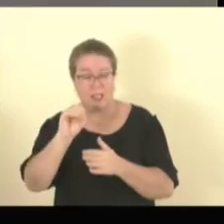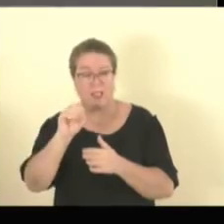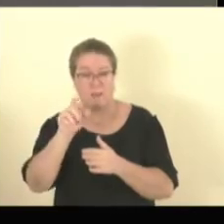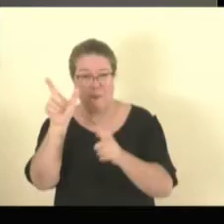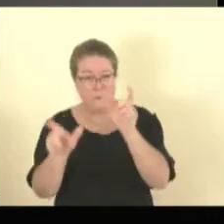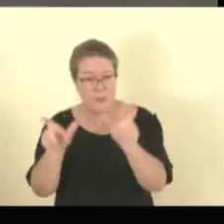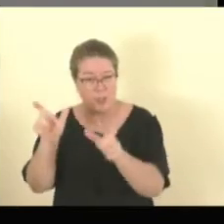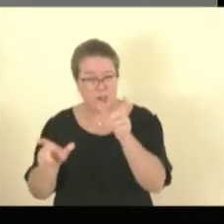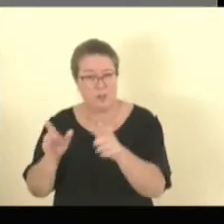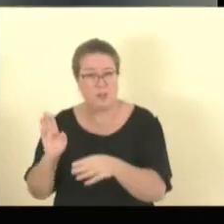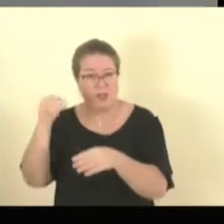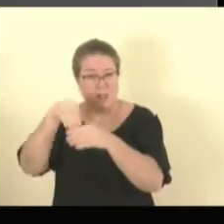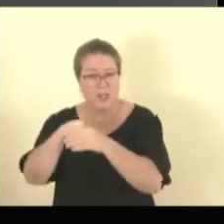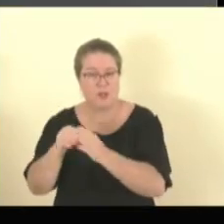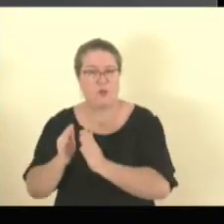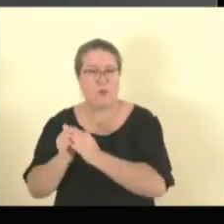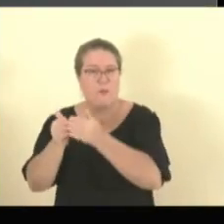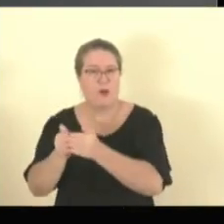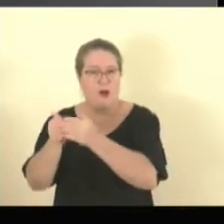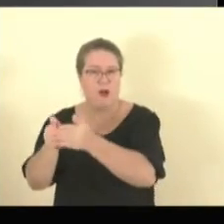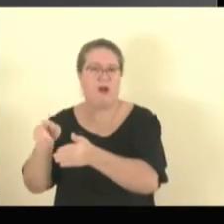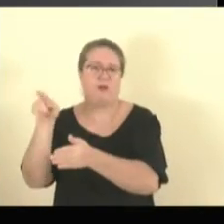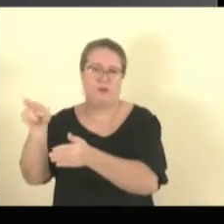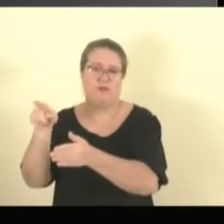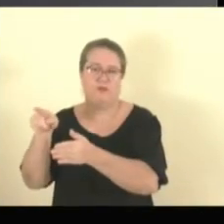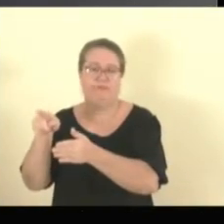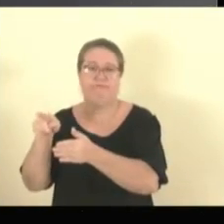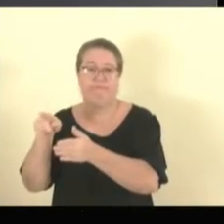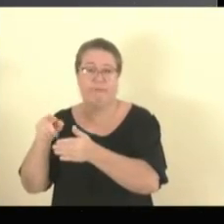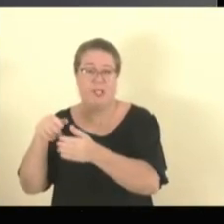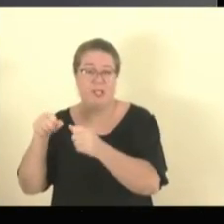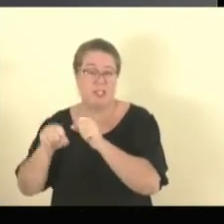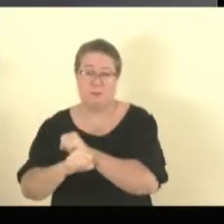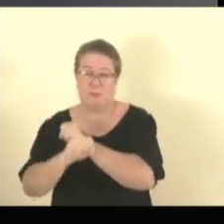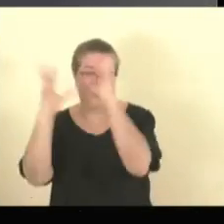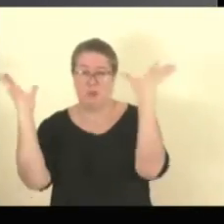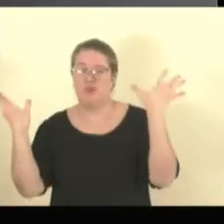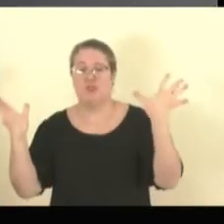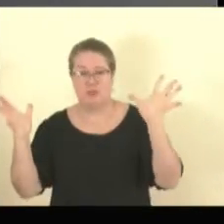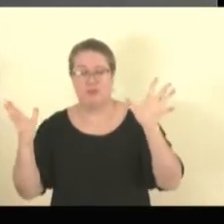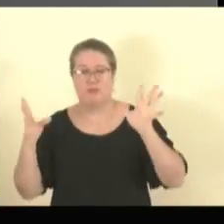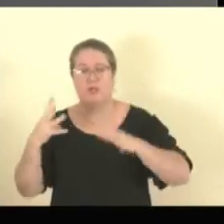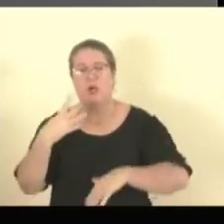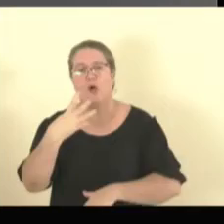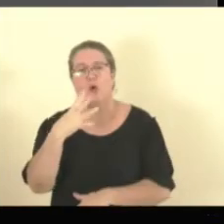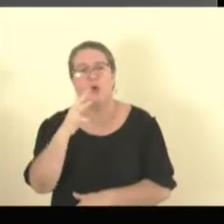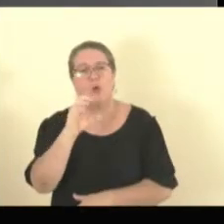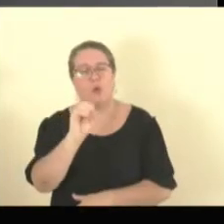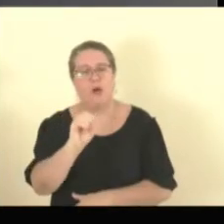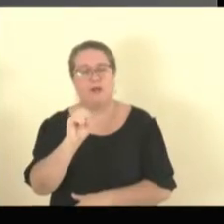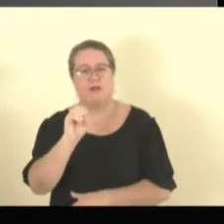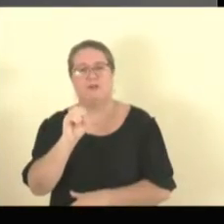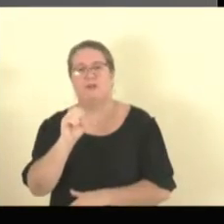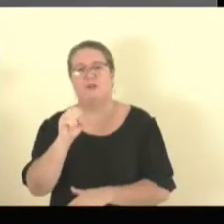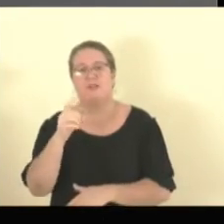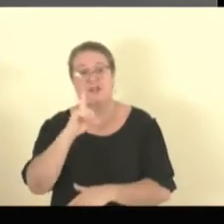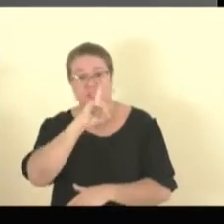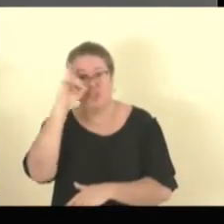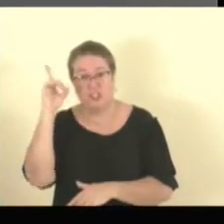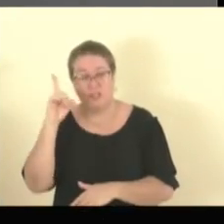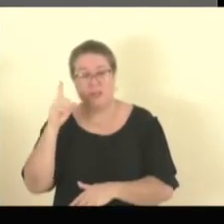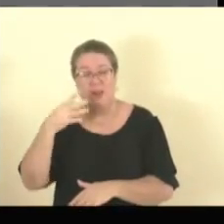explodiu. O motor foi jogado longe. E em 40 dias, terceiro acidente no Rio de Janeiro.